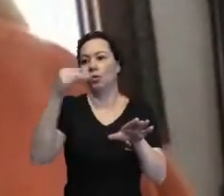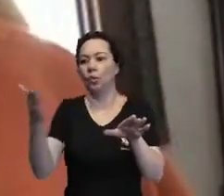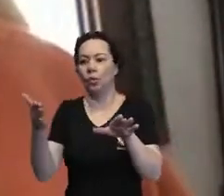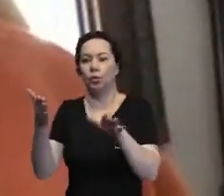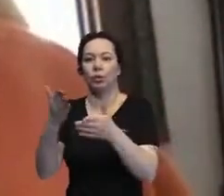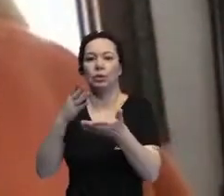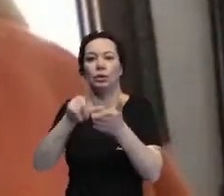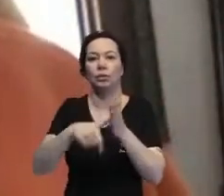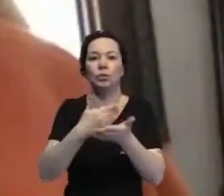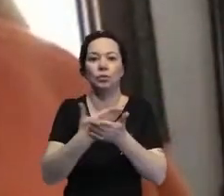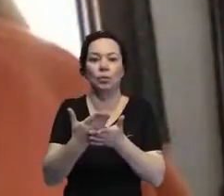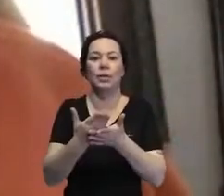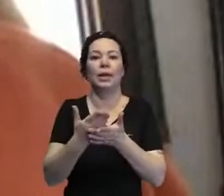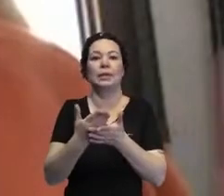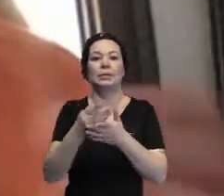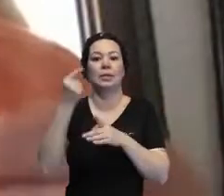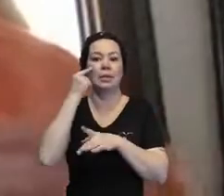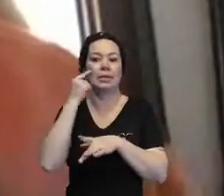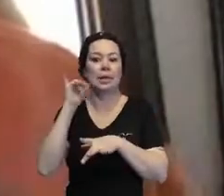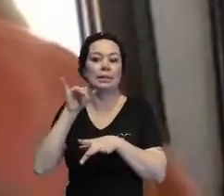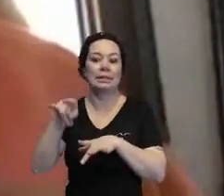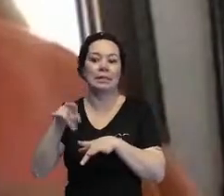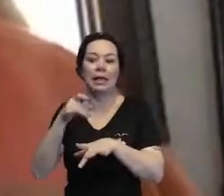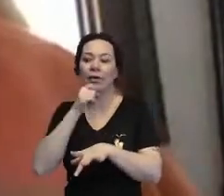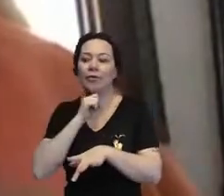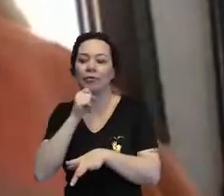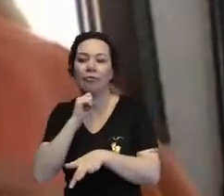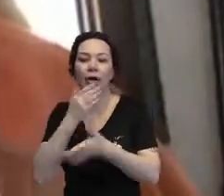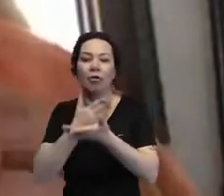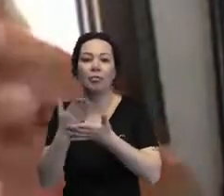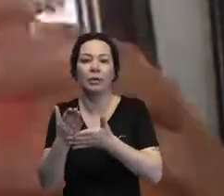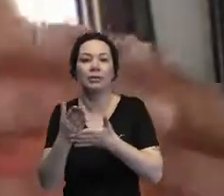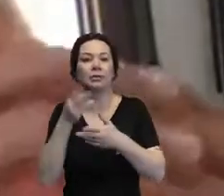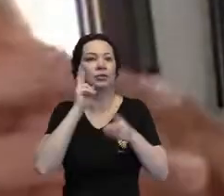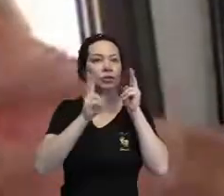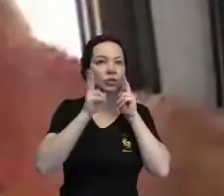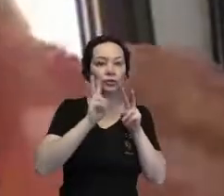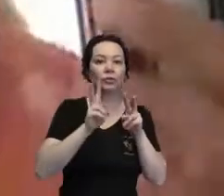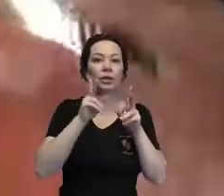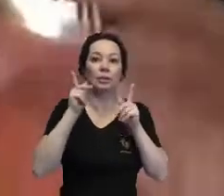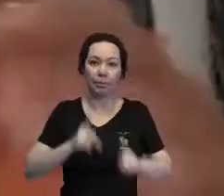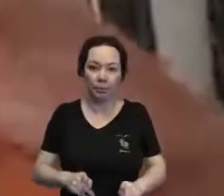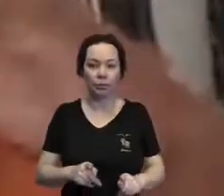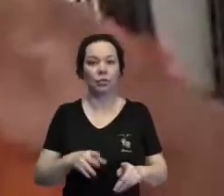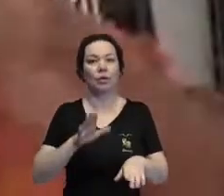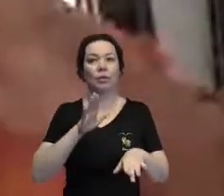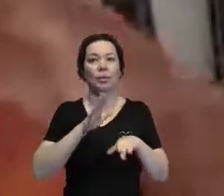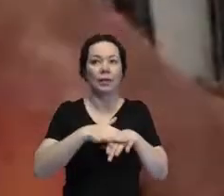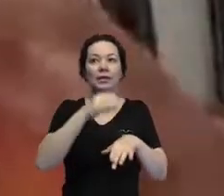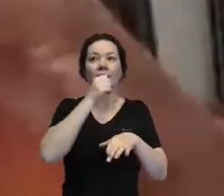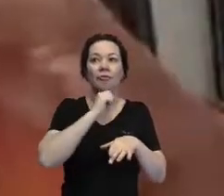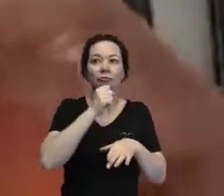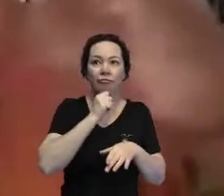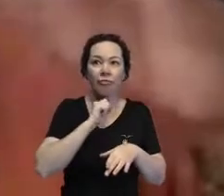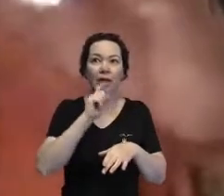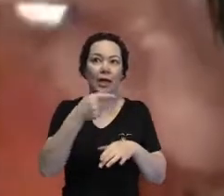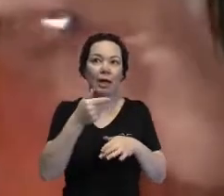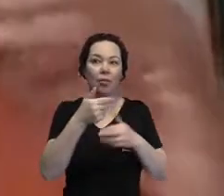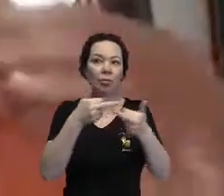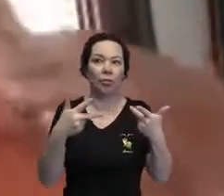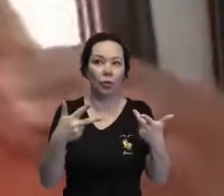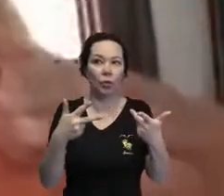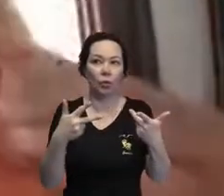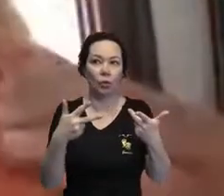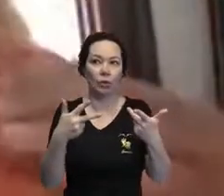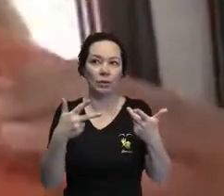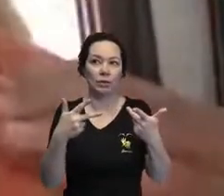preocuparmos muito com o envelhecimento, né, a gente vê nas estatísticas que envelhecer é uma simbiose, inclusive você